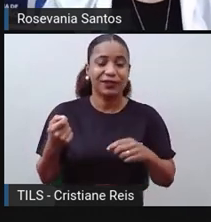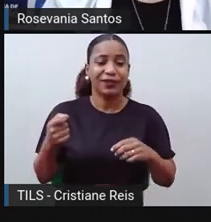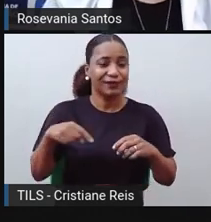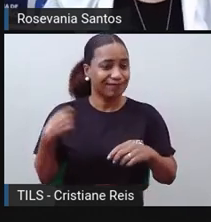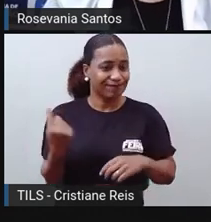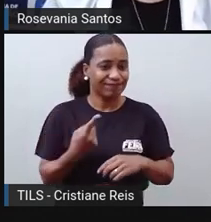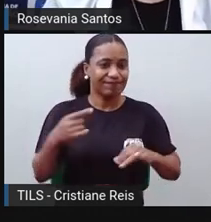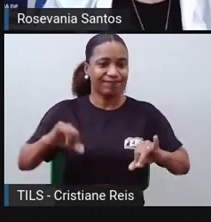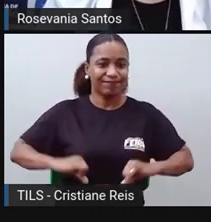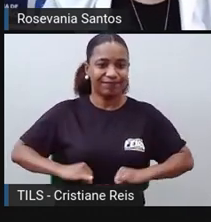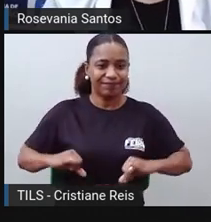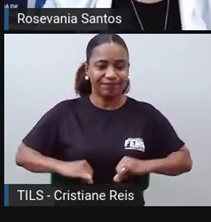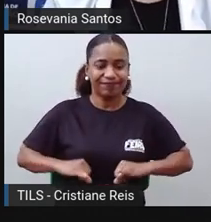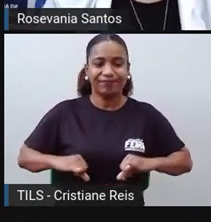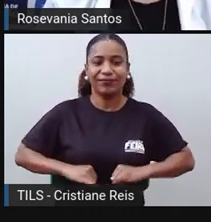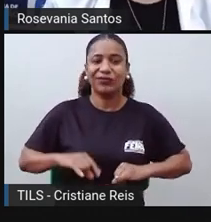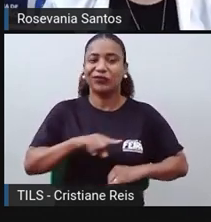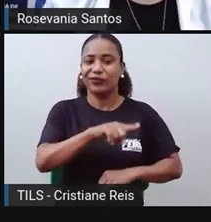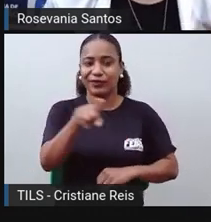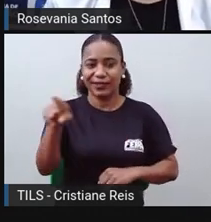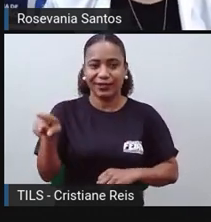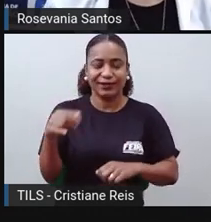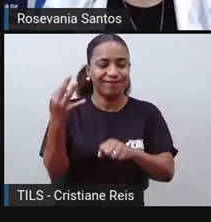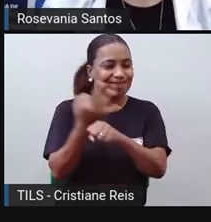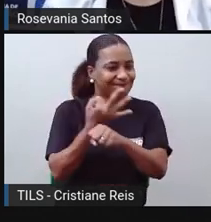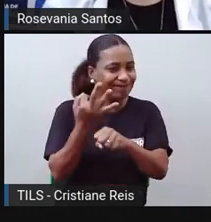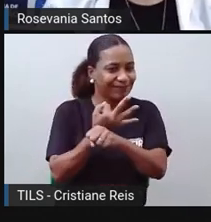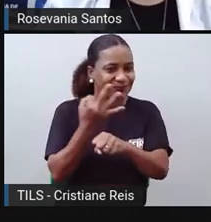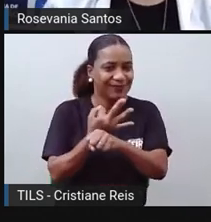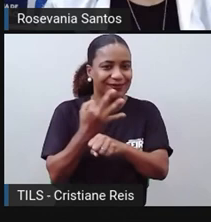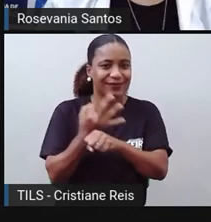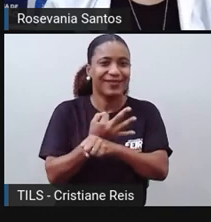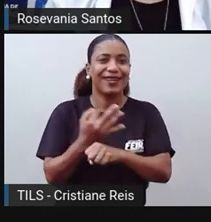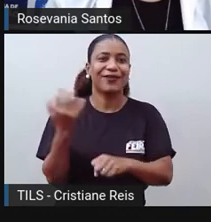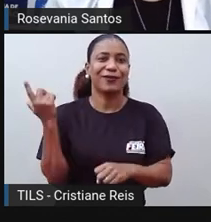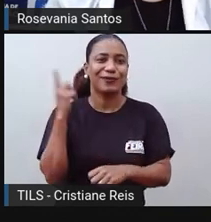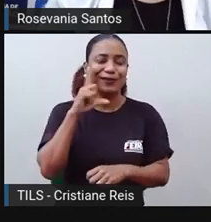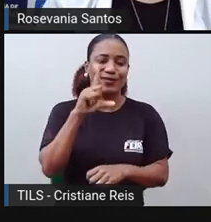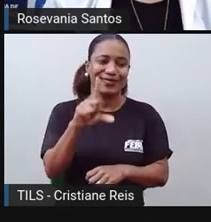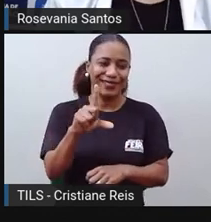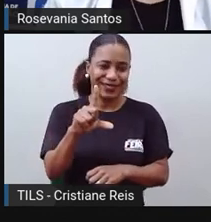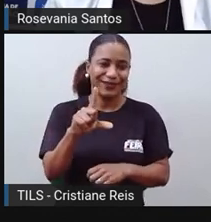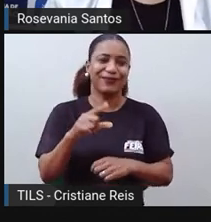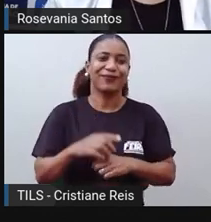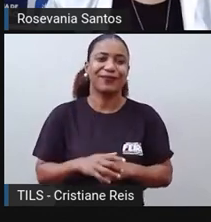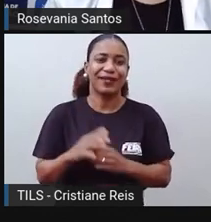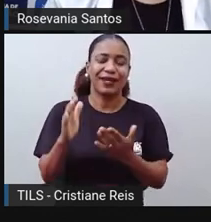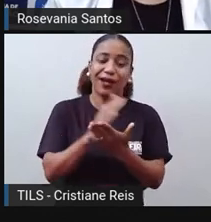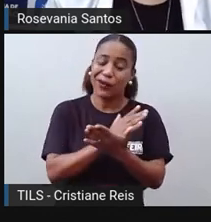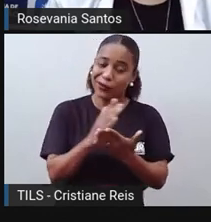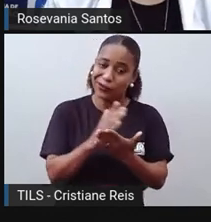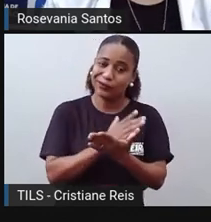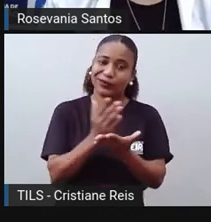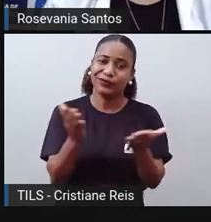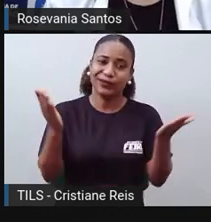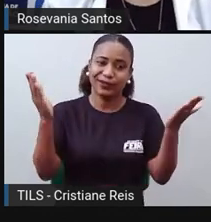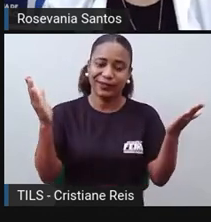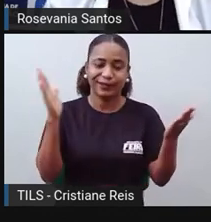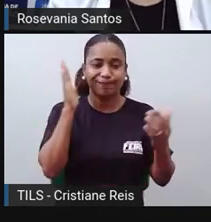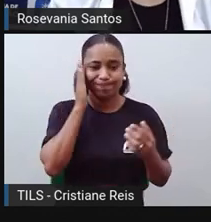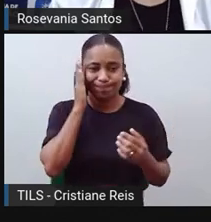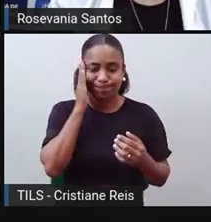vocês tiveram que se adaptar a tudo isso, foram vitoriosos, porque chegaram até aqui, muitos de vocês, infelizmente, perderam pessoas